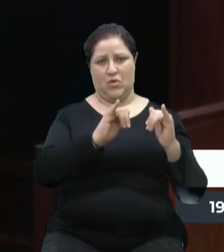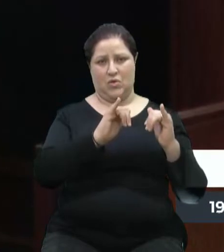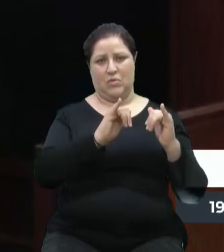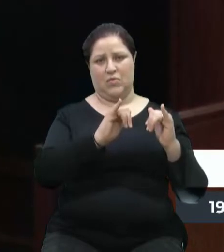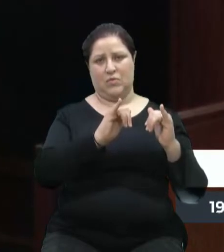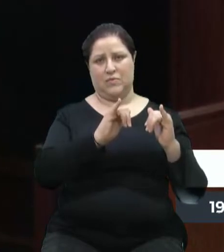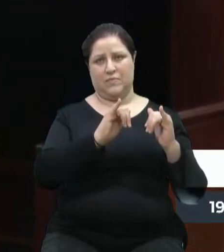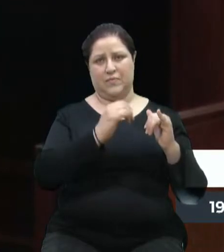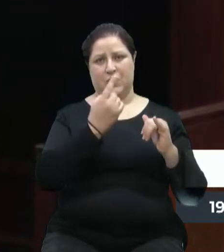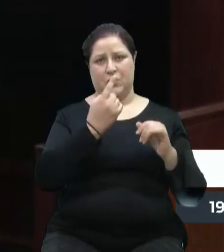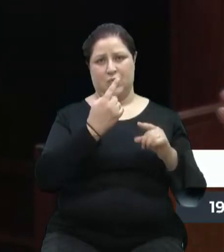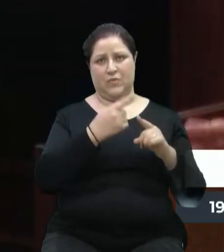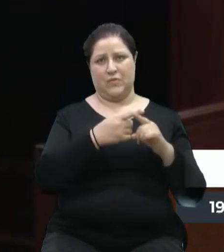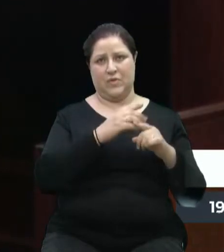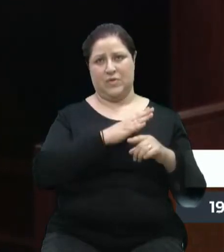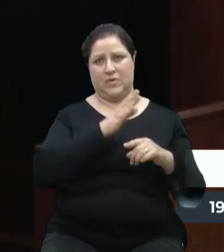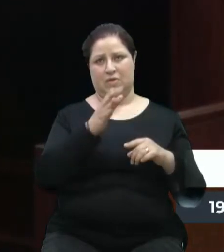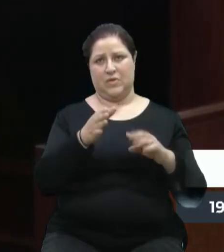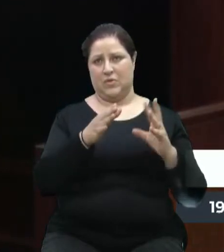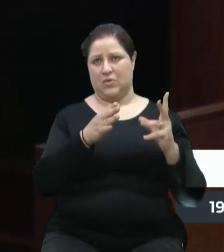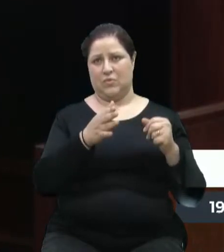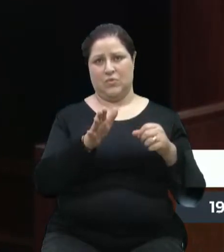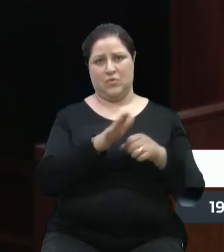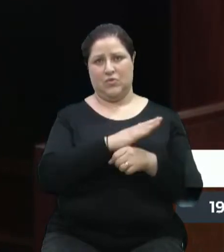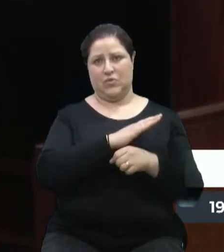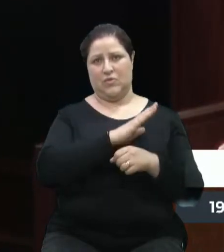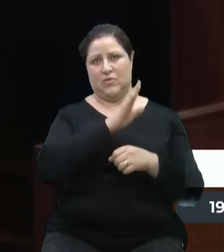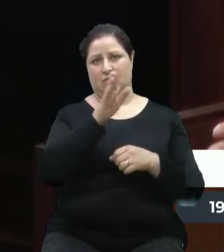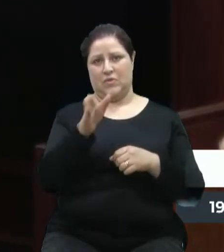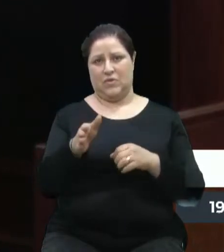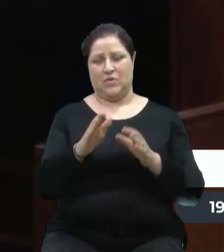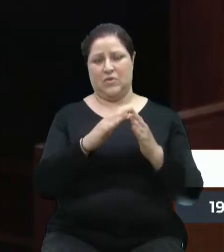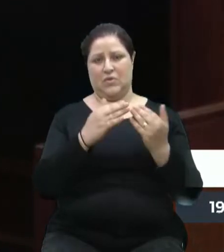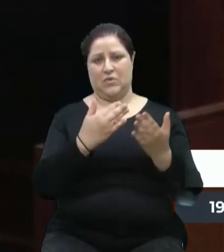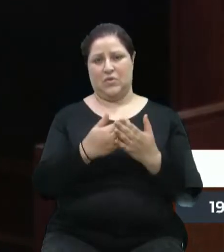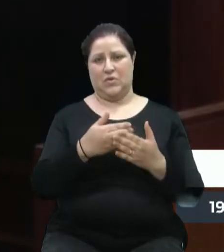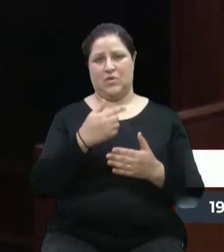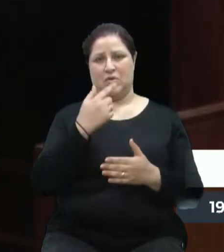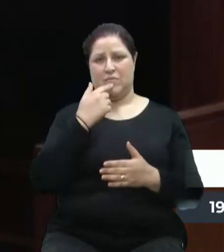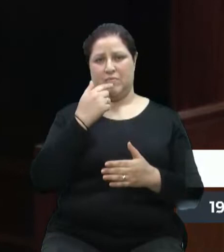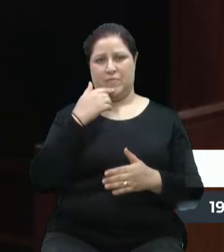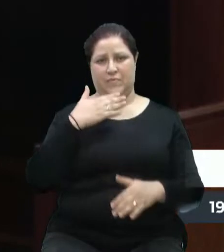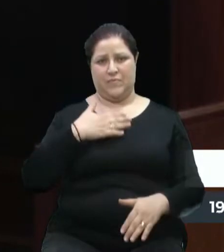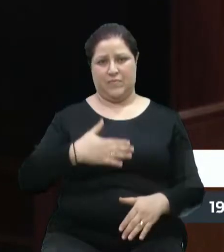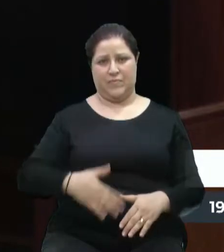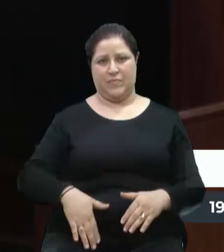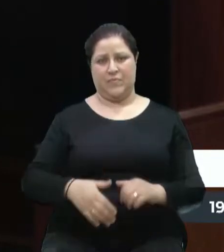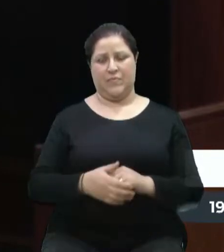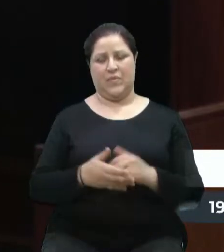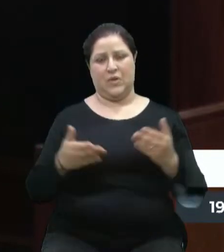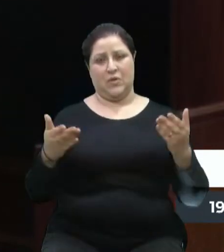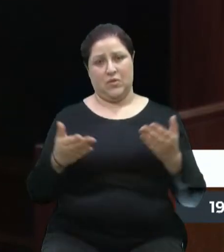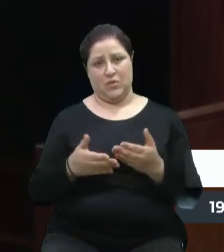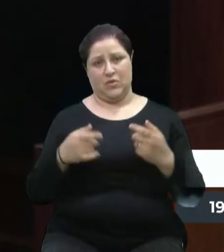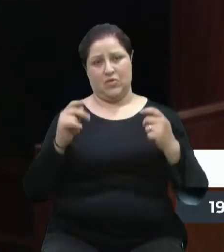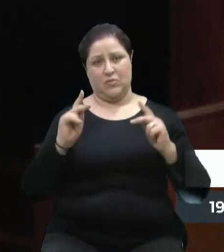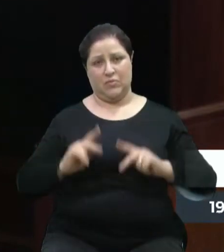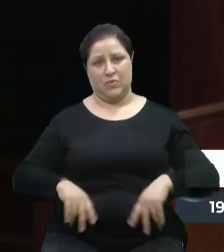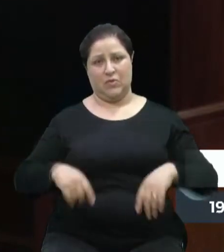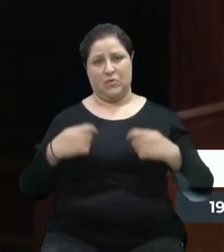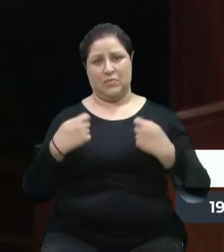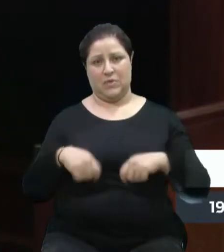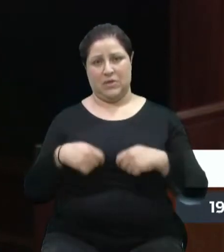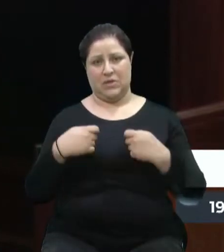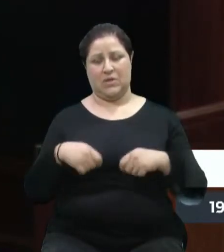com um ônibus só da Visat, nós cabia todo mundo dentro. A situação mudou. Hoje as pessoas precisam do transporte escolar. E o transporte